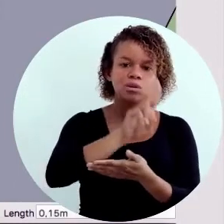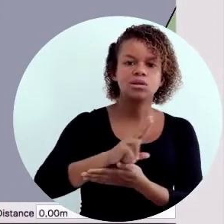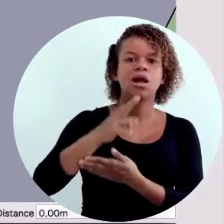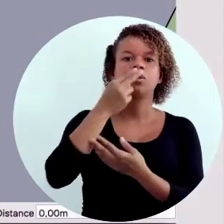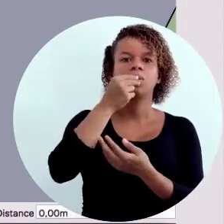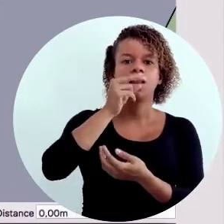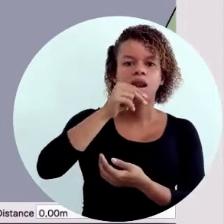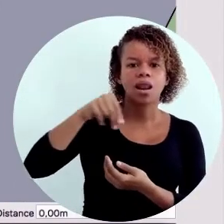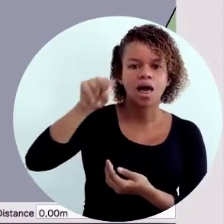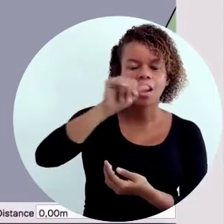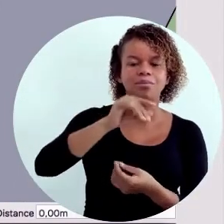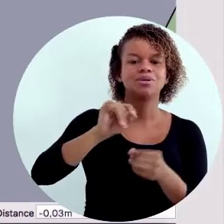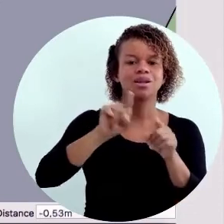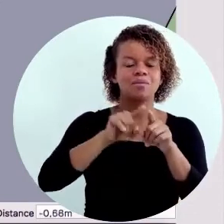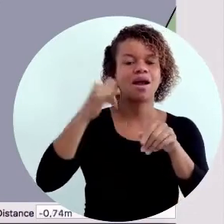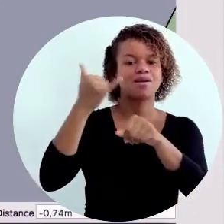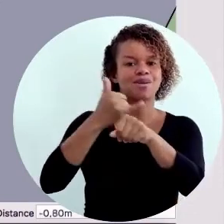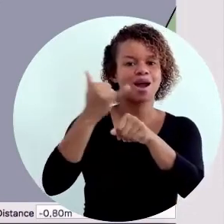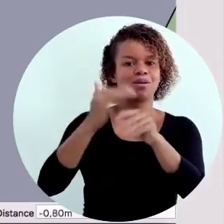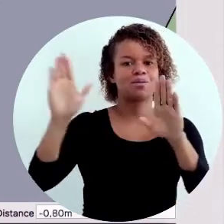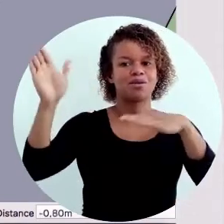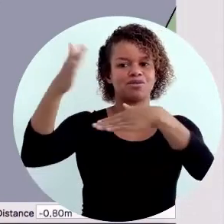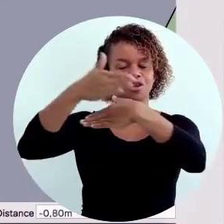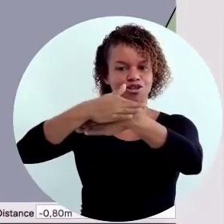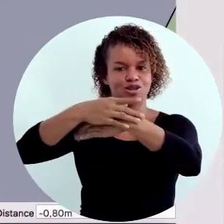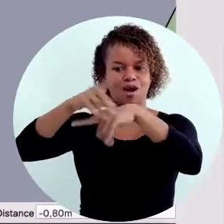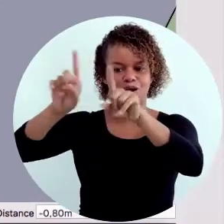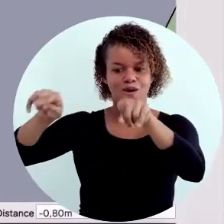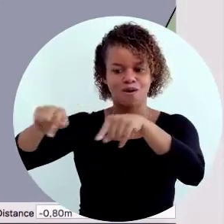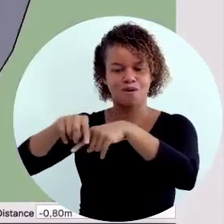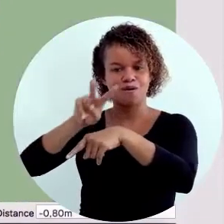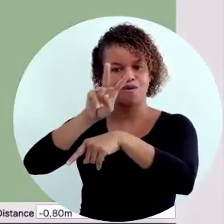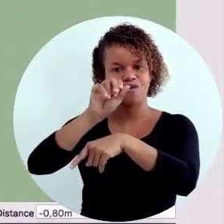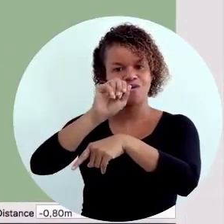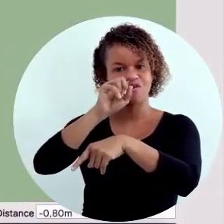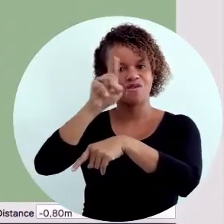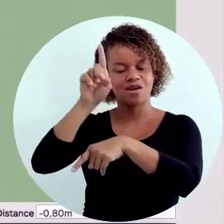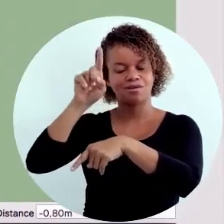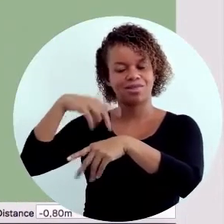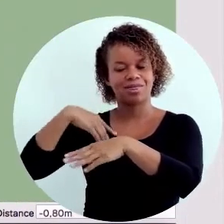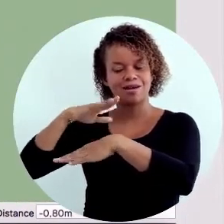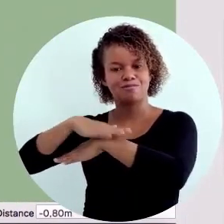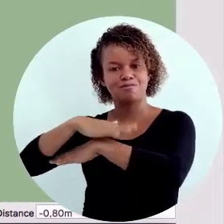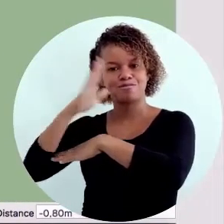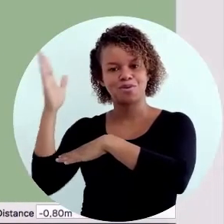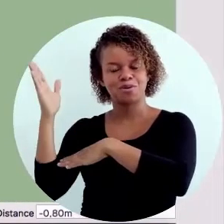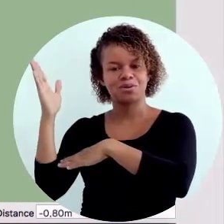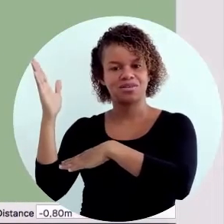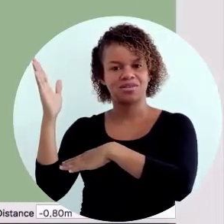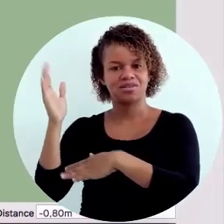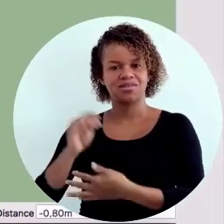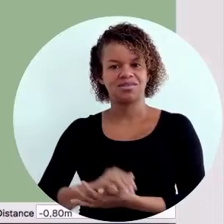,10. Usando o lápis. E a ferramenta de extrusão para fechar o vão da porta.